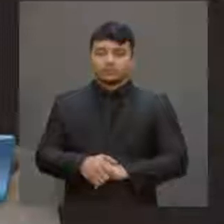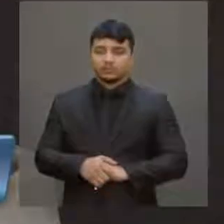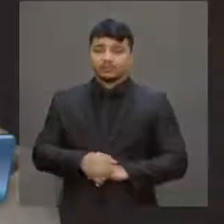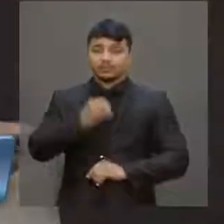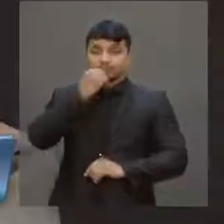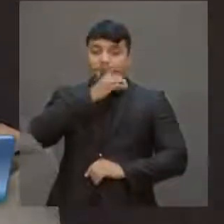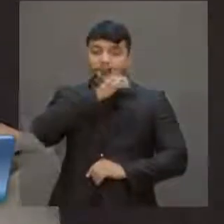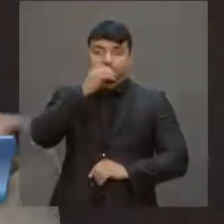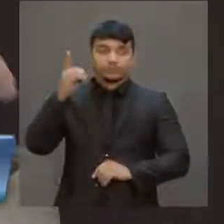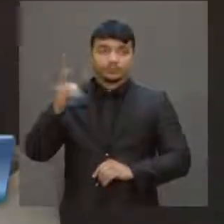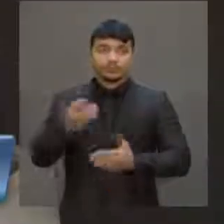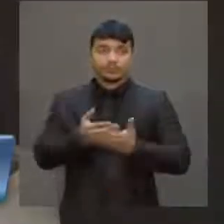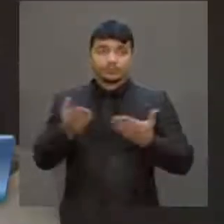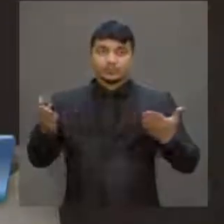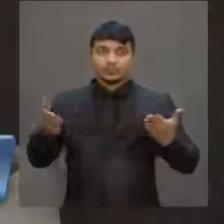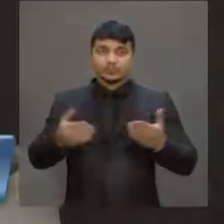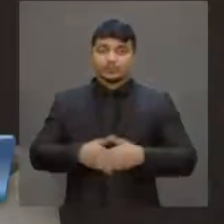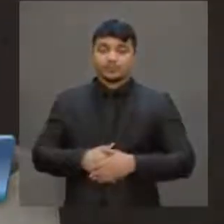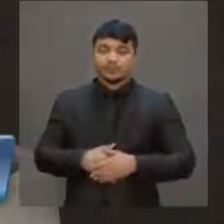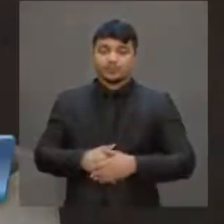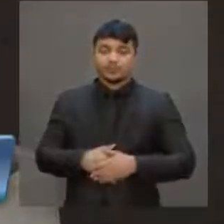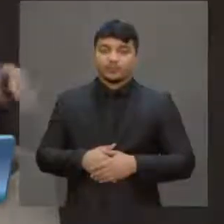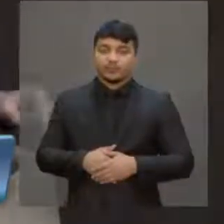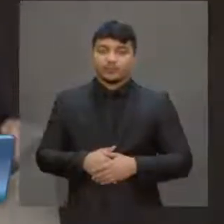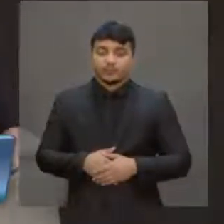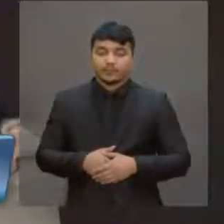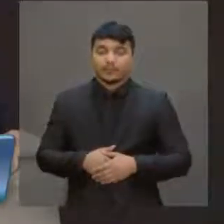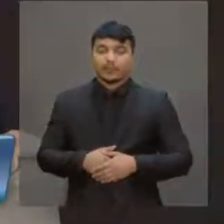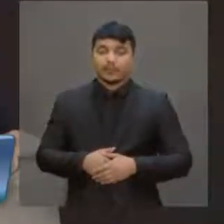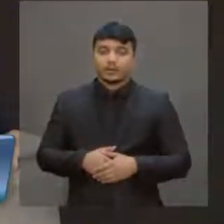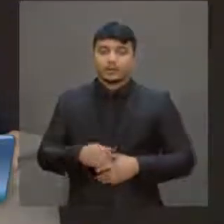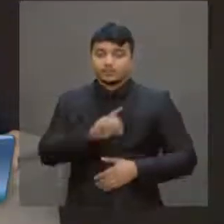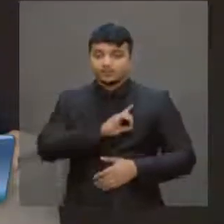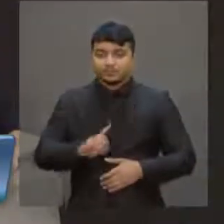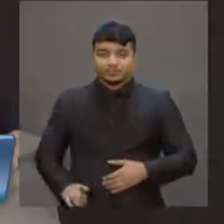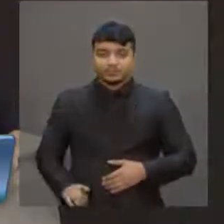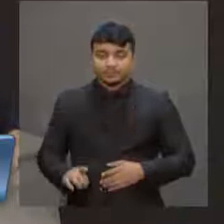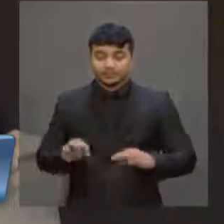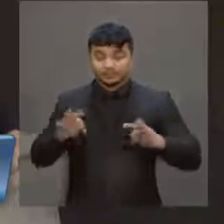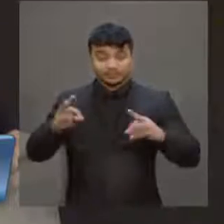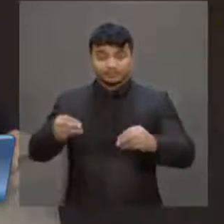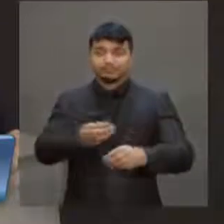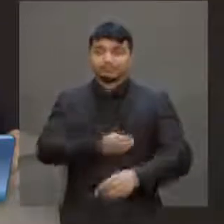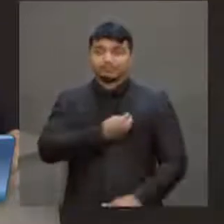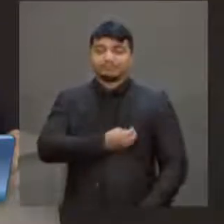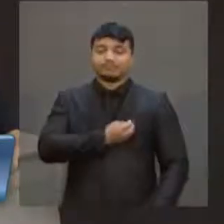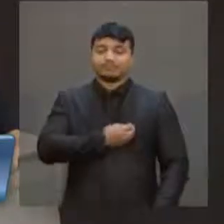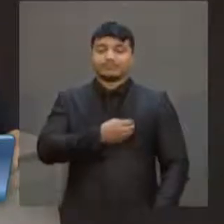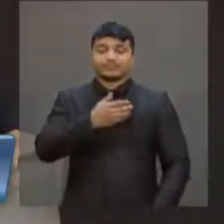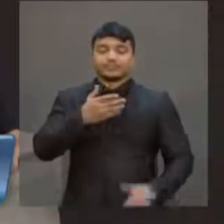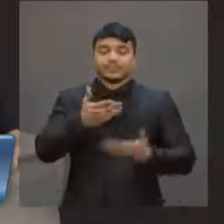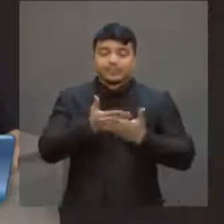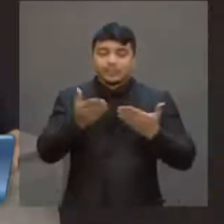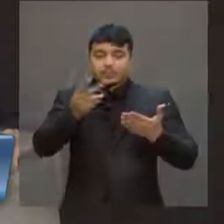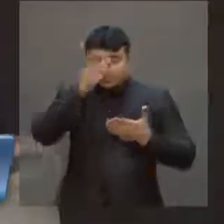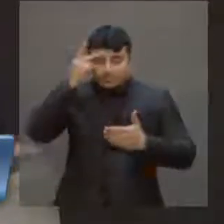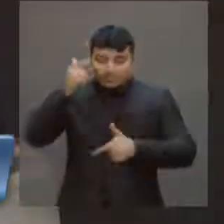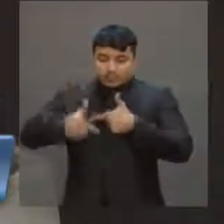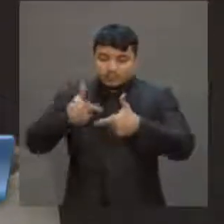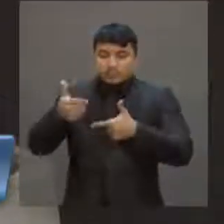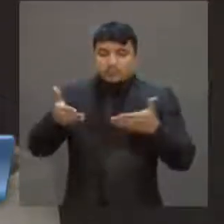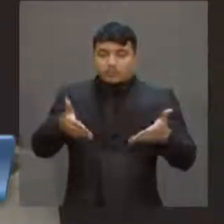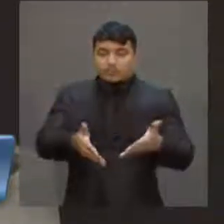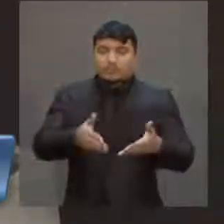Bom dia, bom dia, deputados e deputadas, bom dia aos servidores da casa, aos